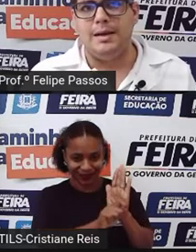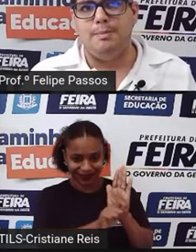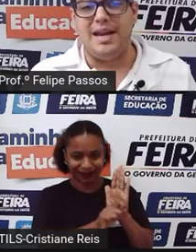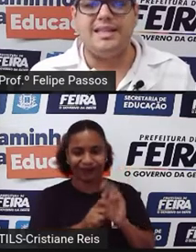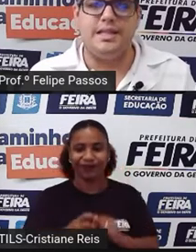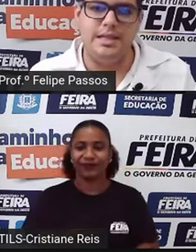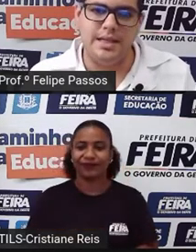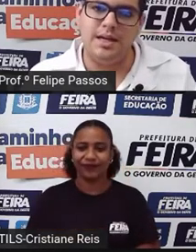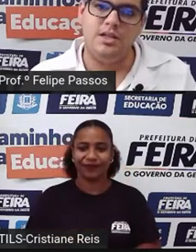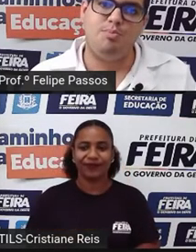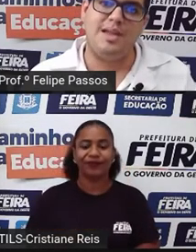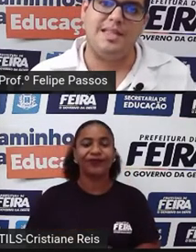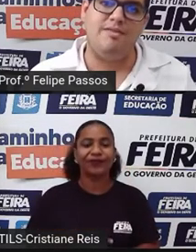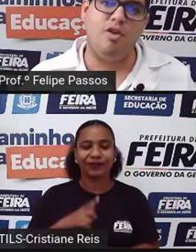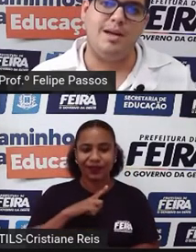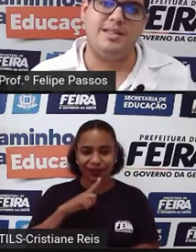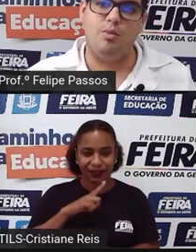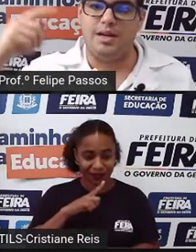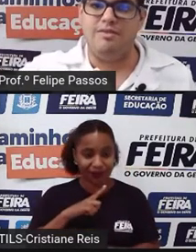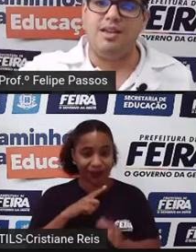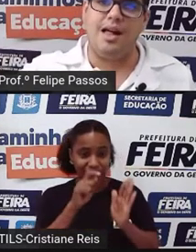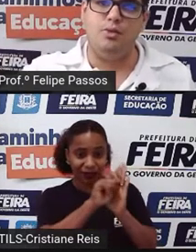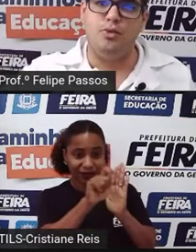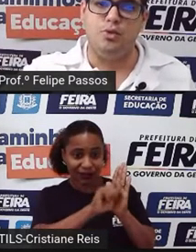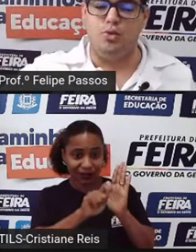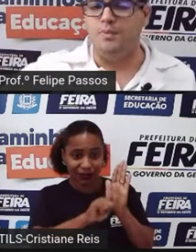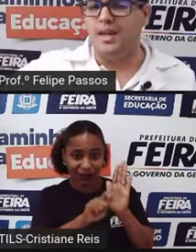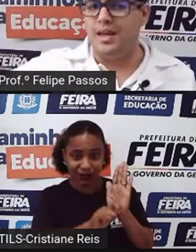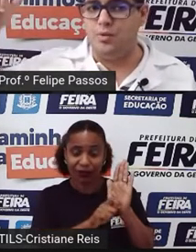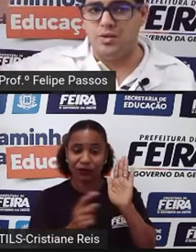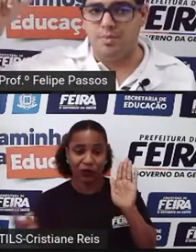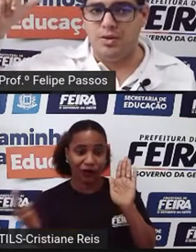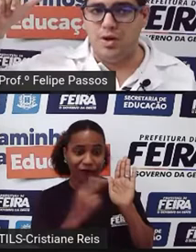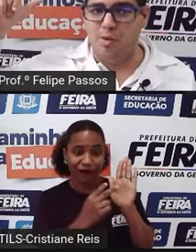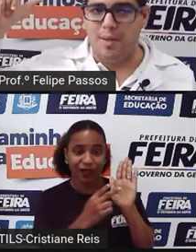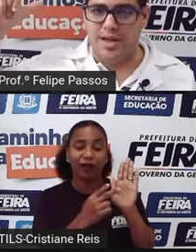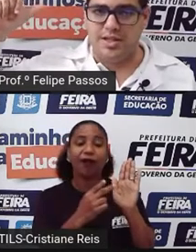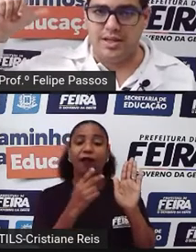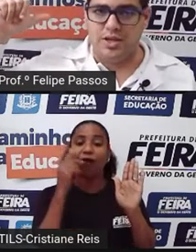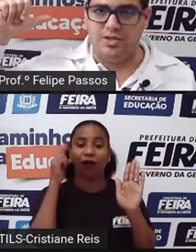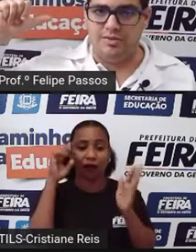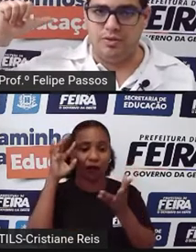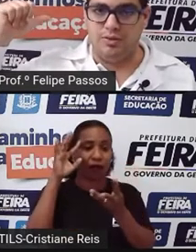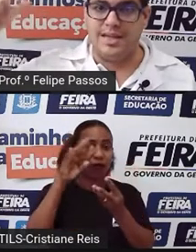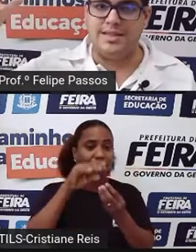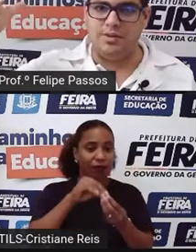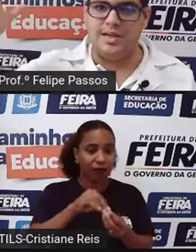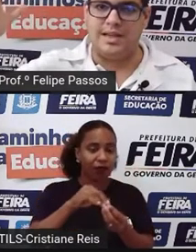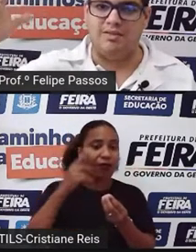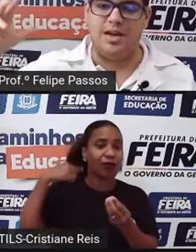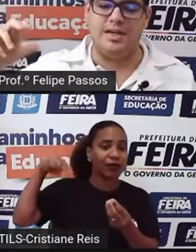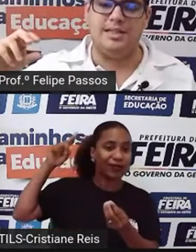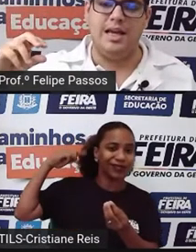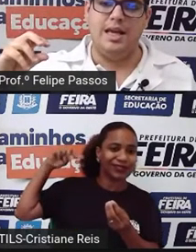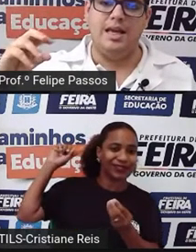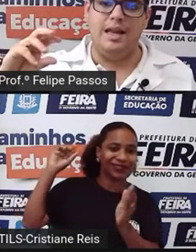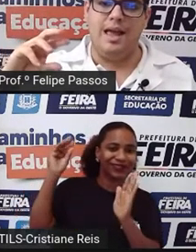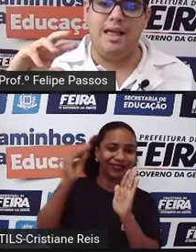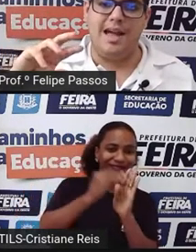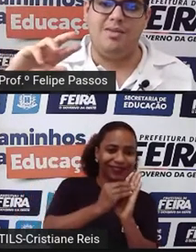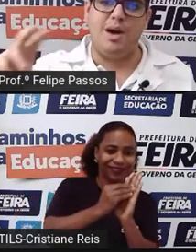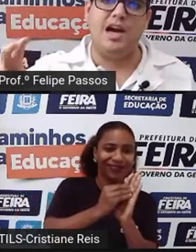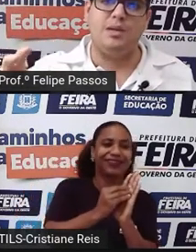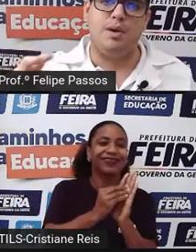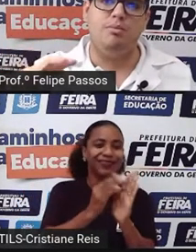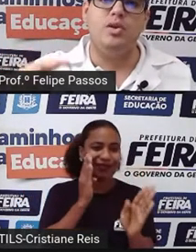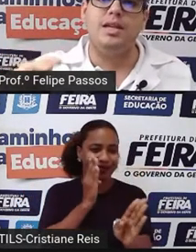precisa de passar informação para quem vem lá no futuro. Enquanto a pintura rupestre que a gente viu, o desenho nas cavernas, ele